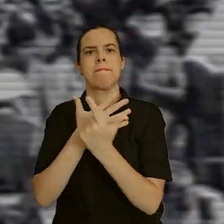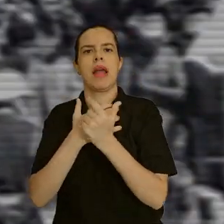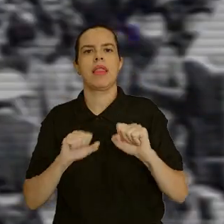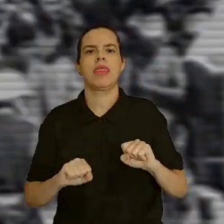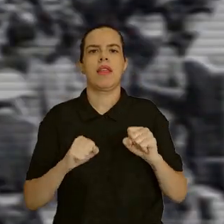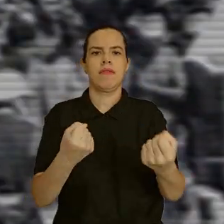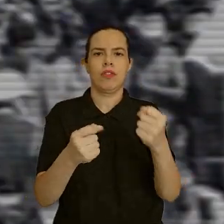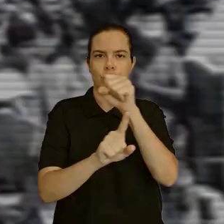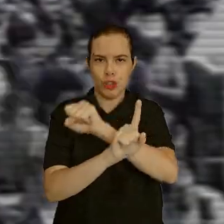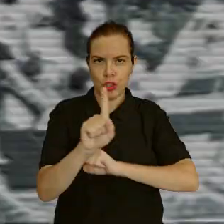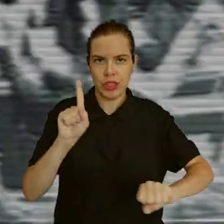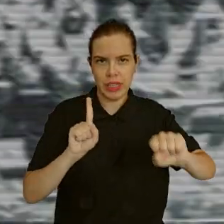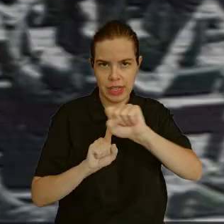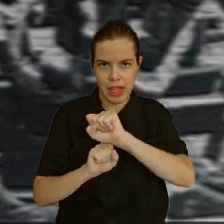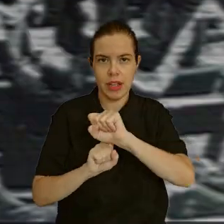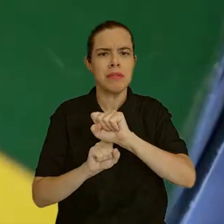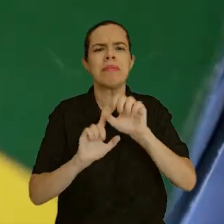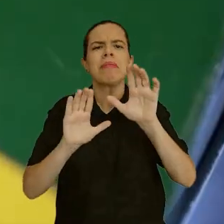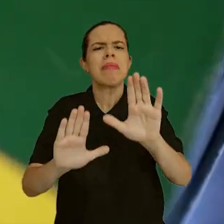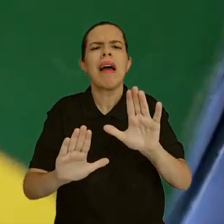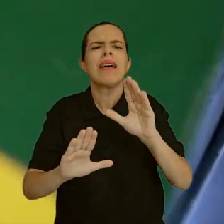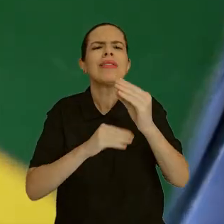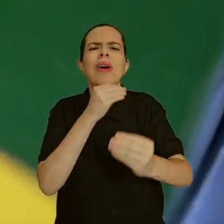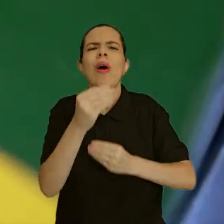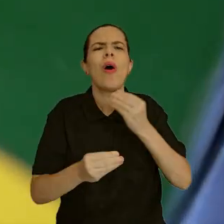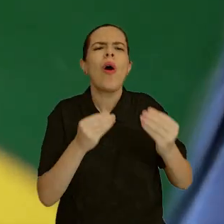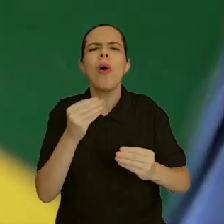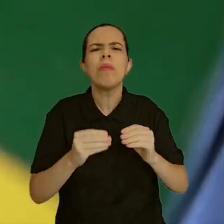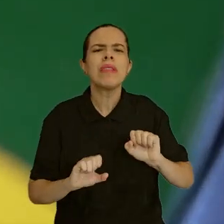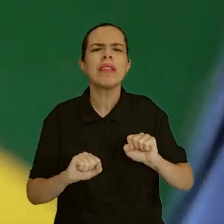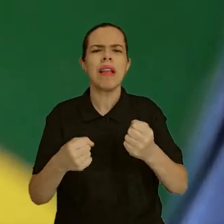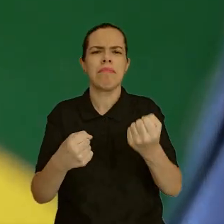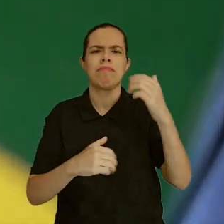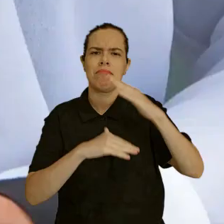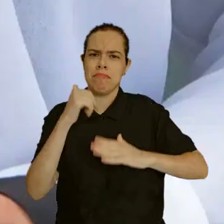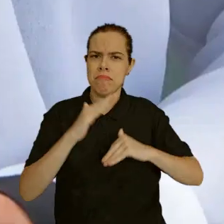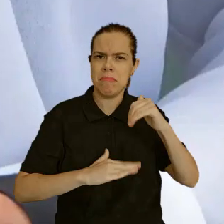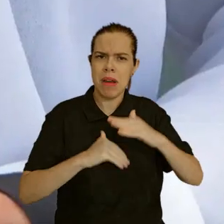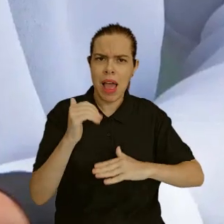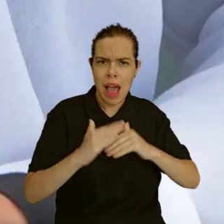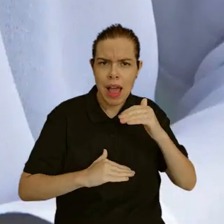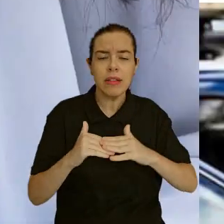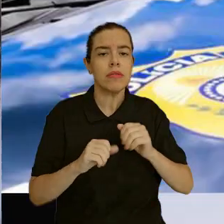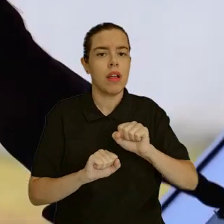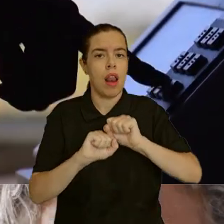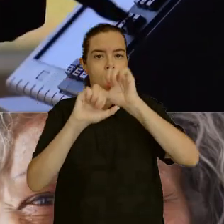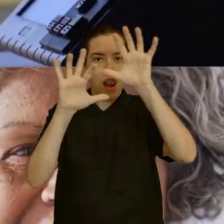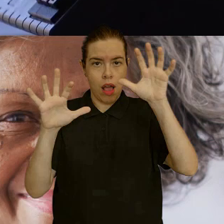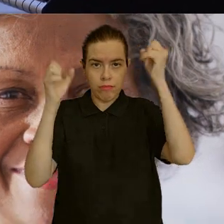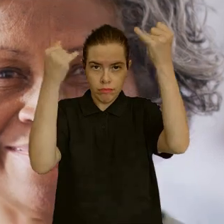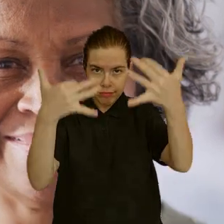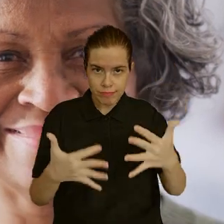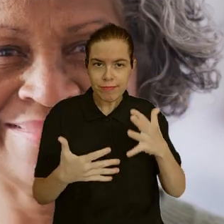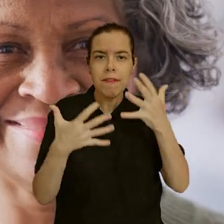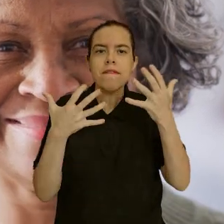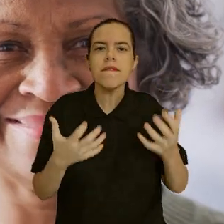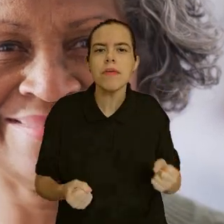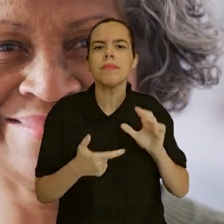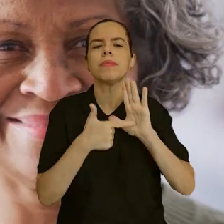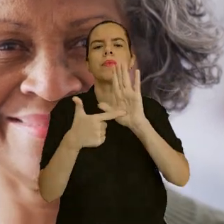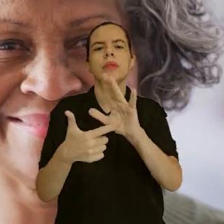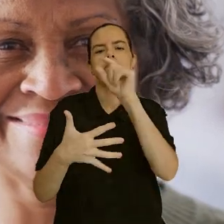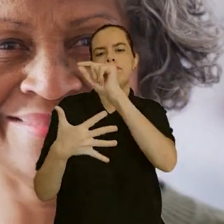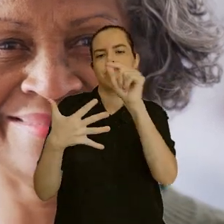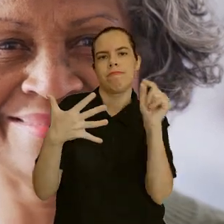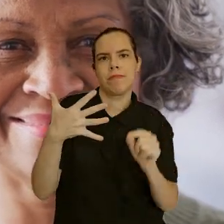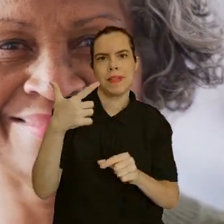defensor da sociedade. Mas como essa defesa é feita na prática? Para ficar mais claro, vamos apresentar